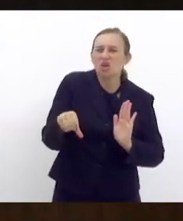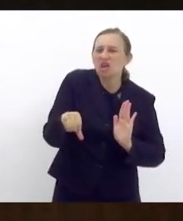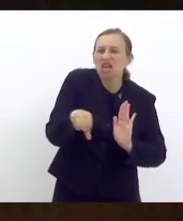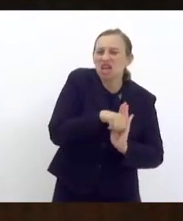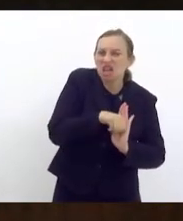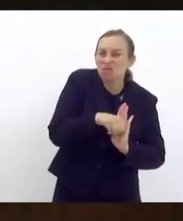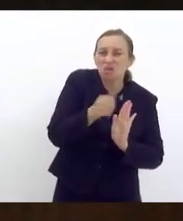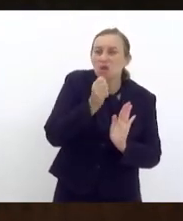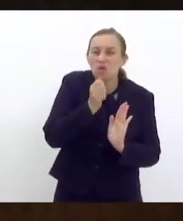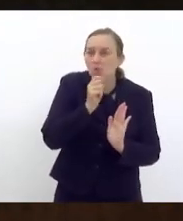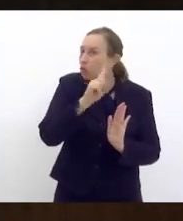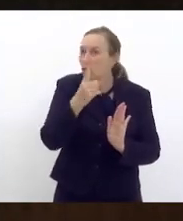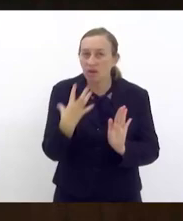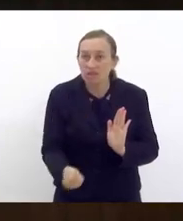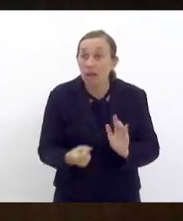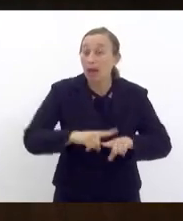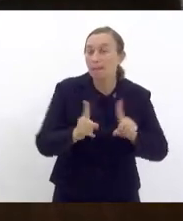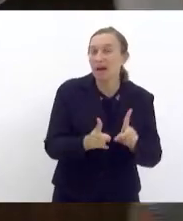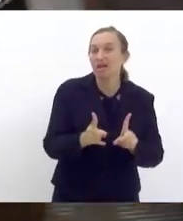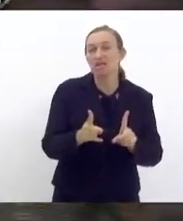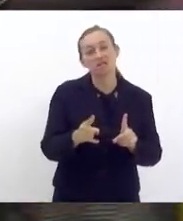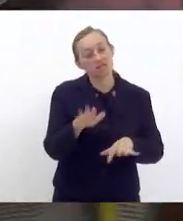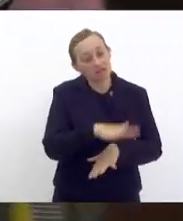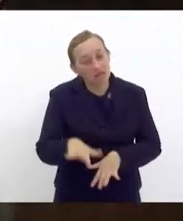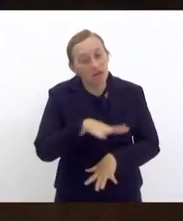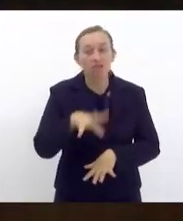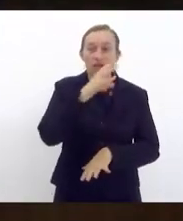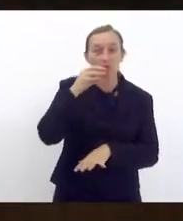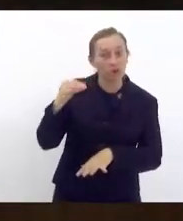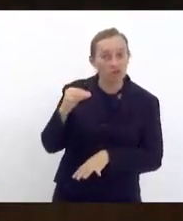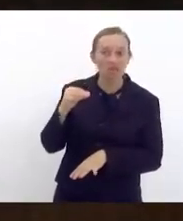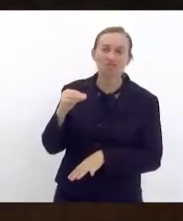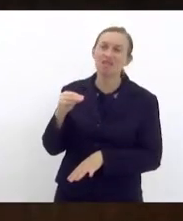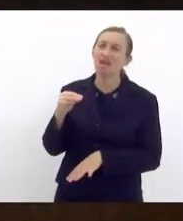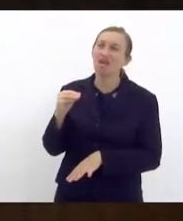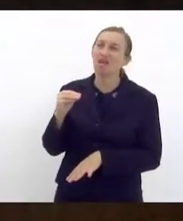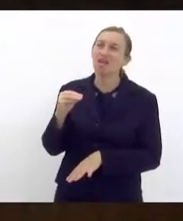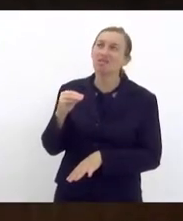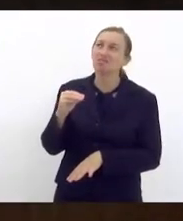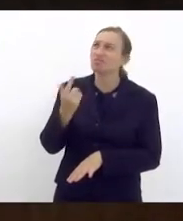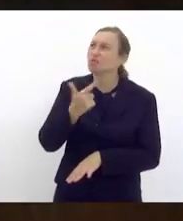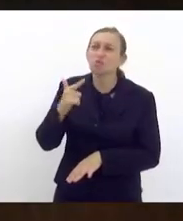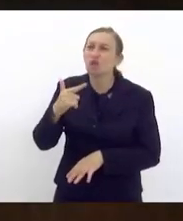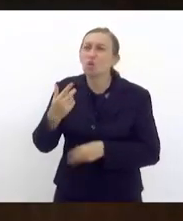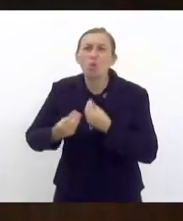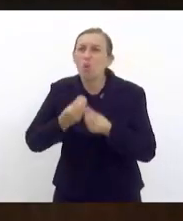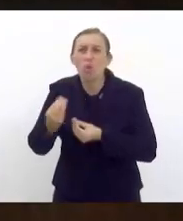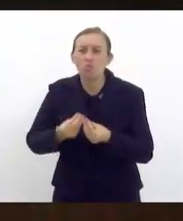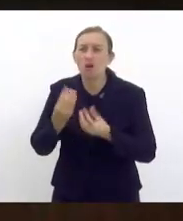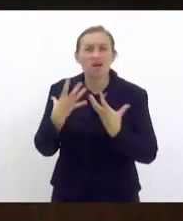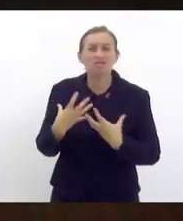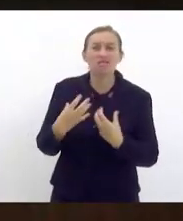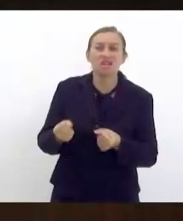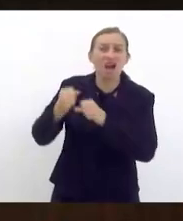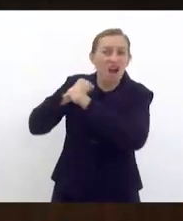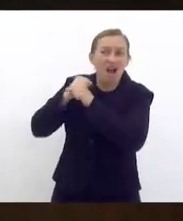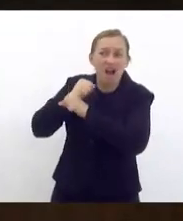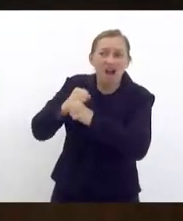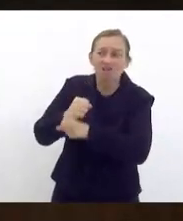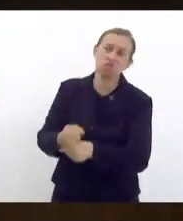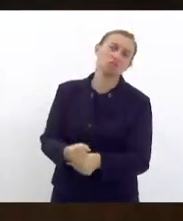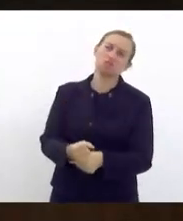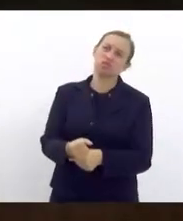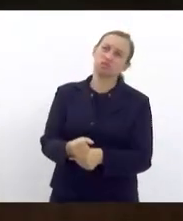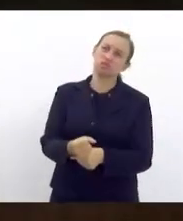a gente pode tolerar, mas mexer com criança e adolescente é inadmissível em todos os âmbitos, em todas